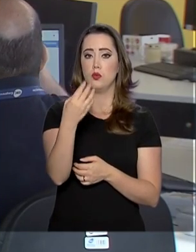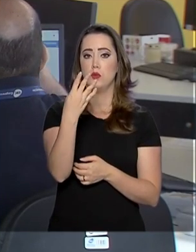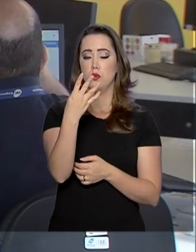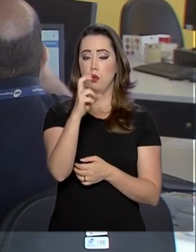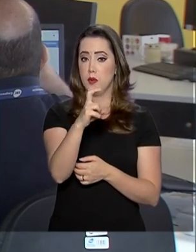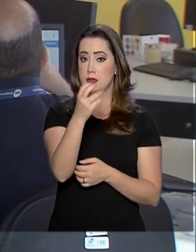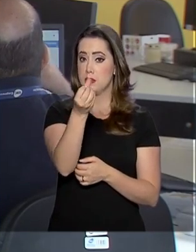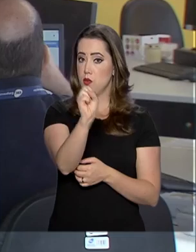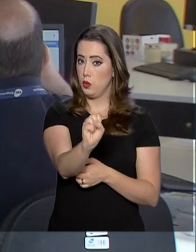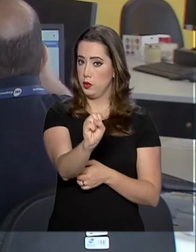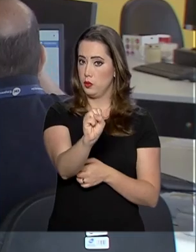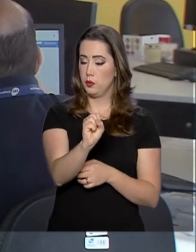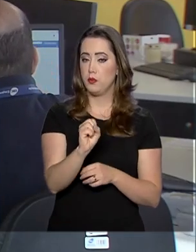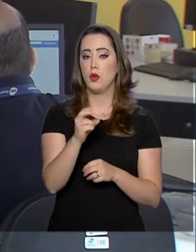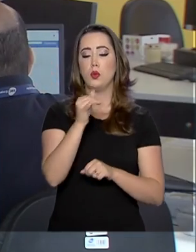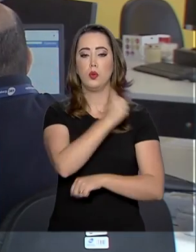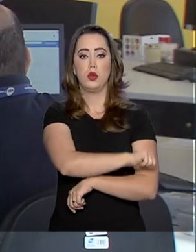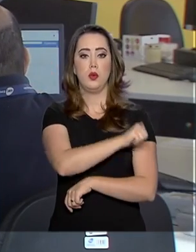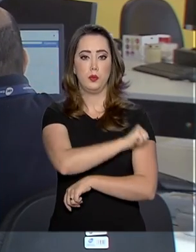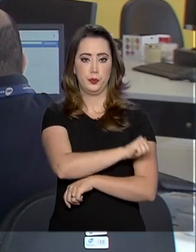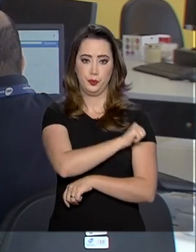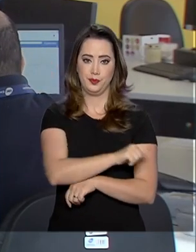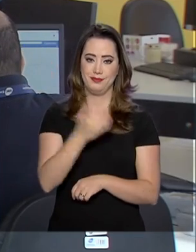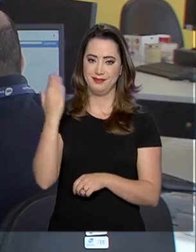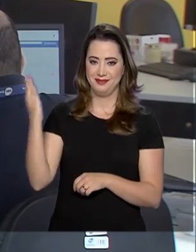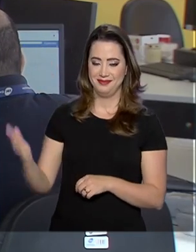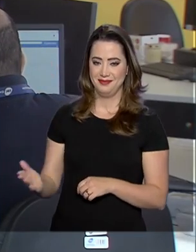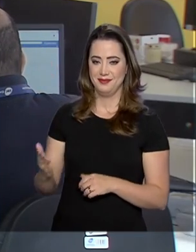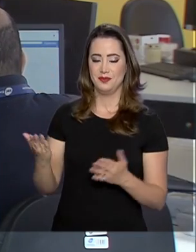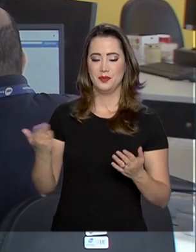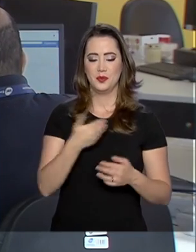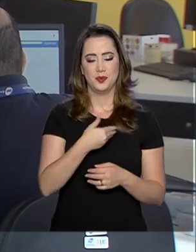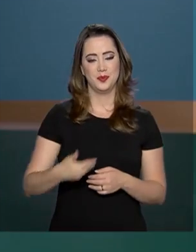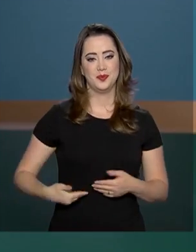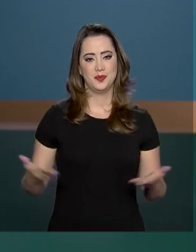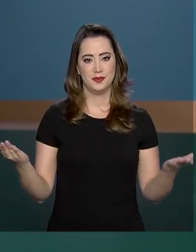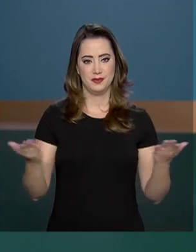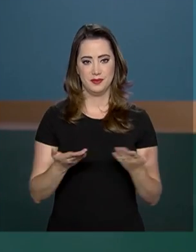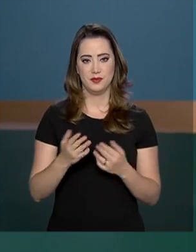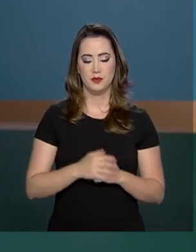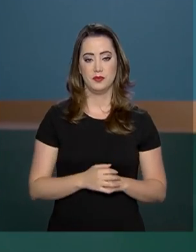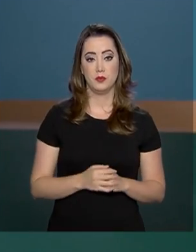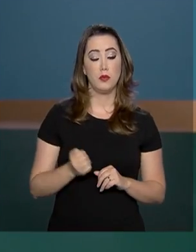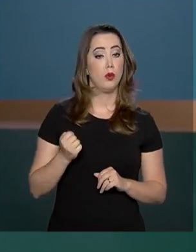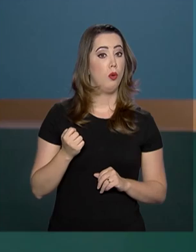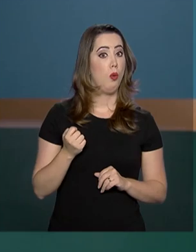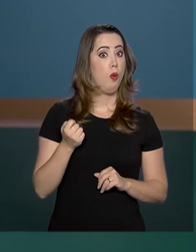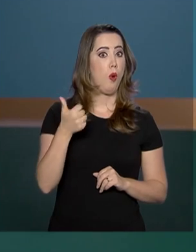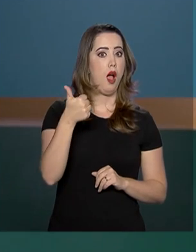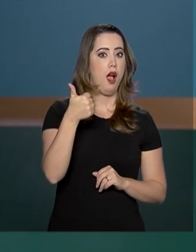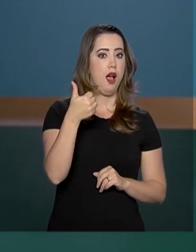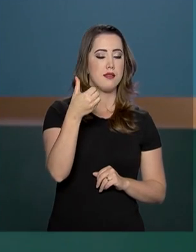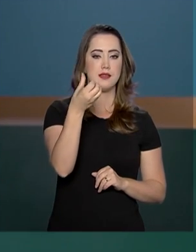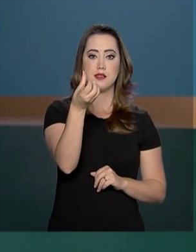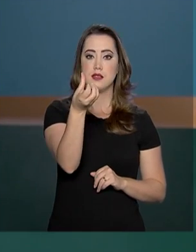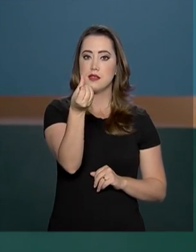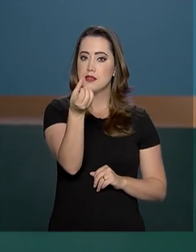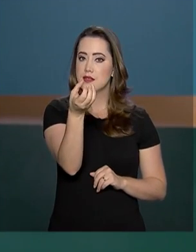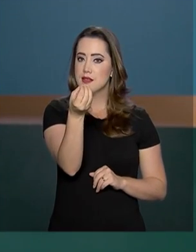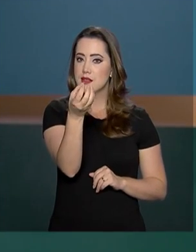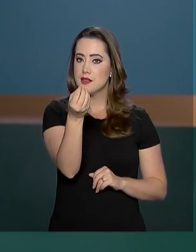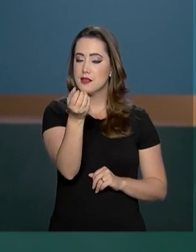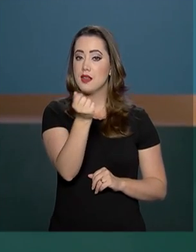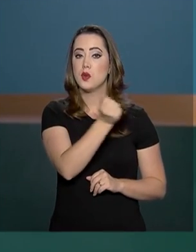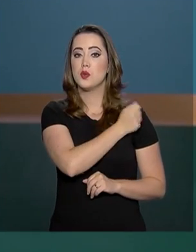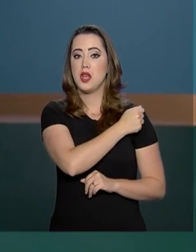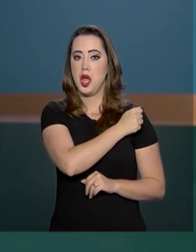158. Do Rio de Janeiro, Priscila Terezo para o governo agora. Quase 600 estudantes do ensino